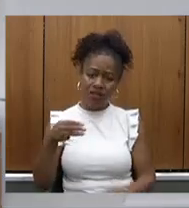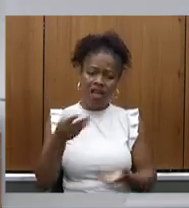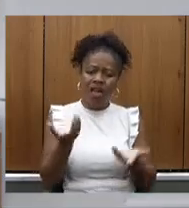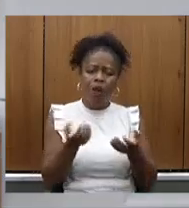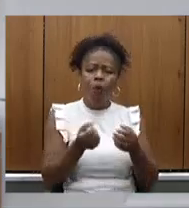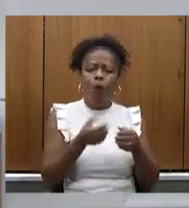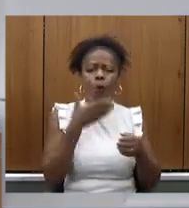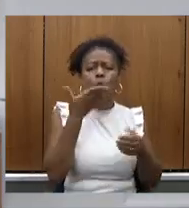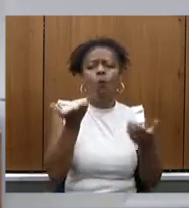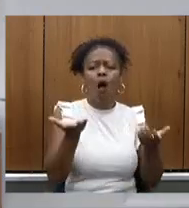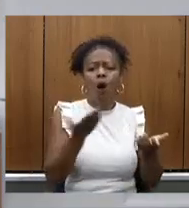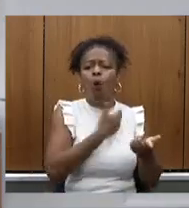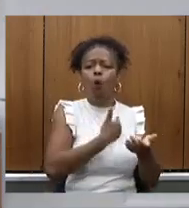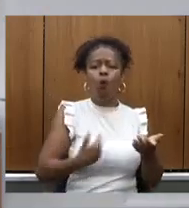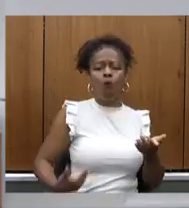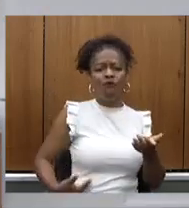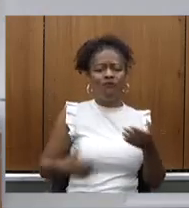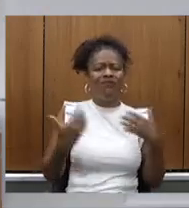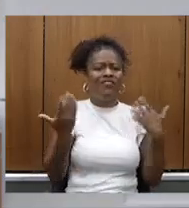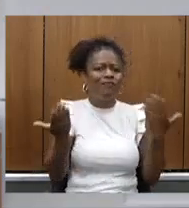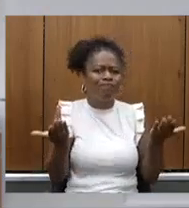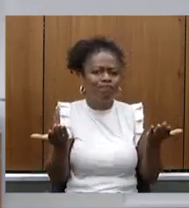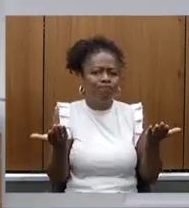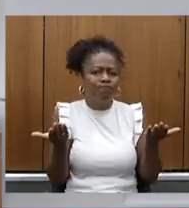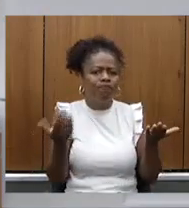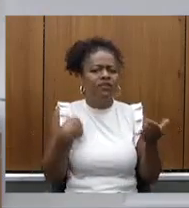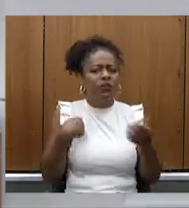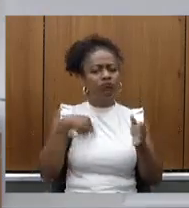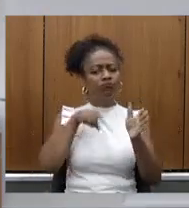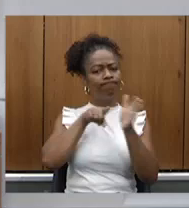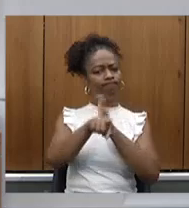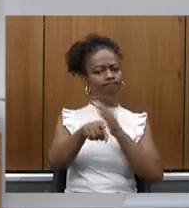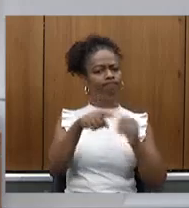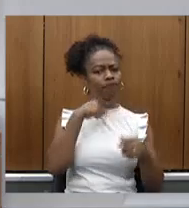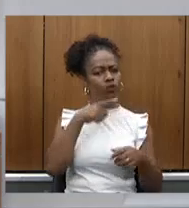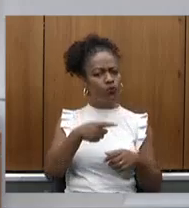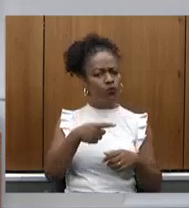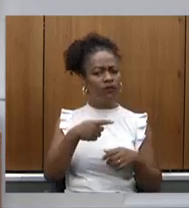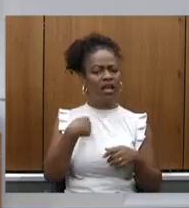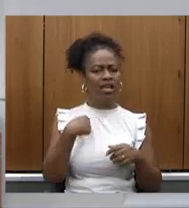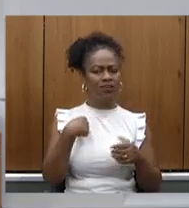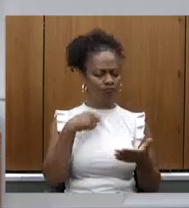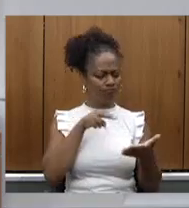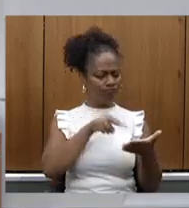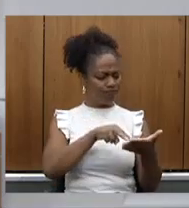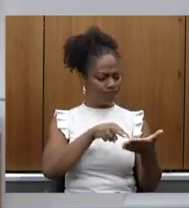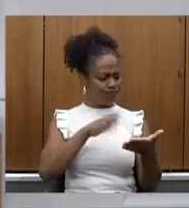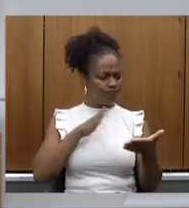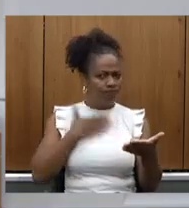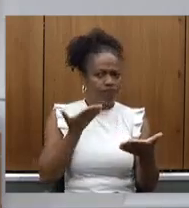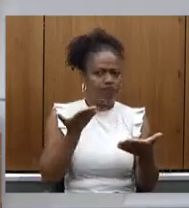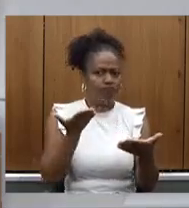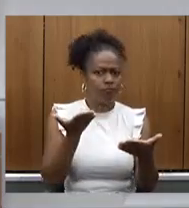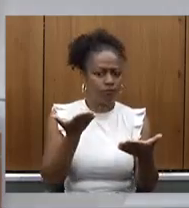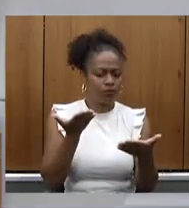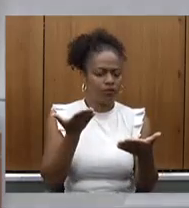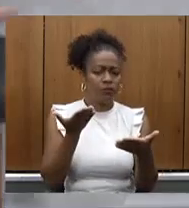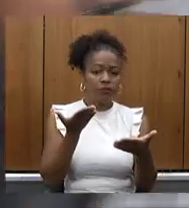governos esse é o meu questionamento eu fiquei muito espantada como que